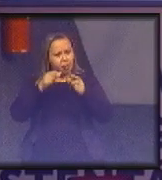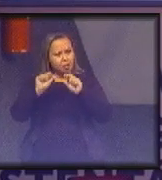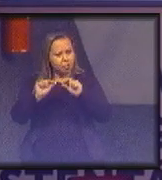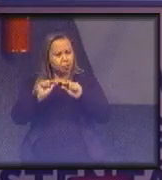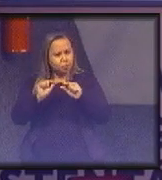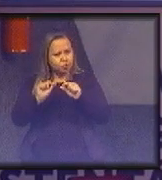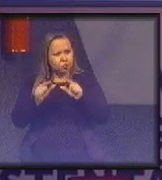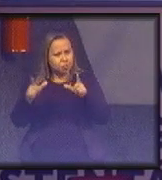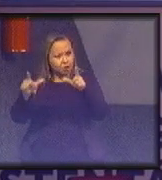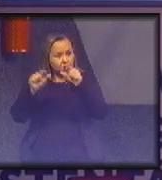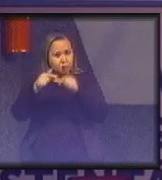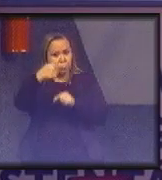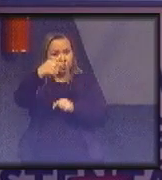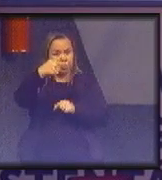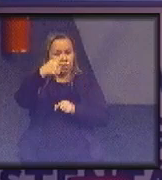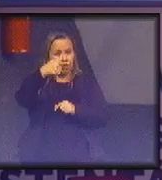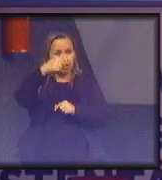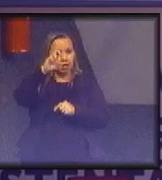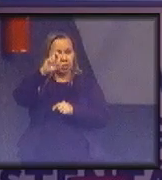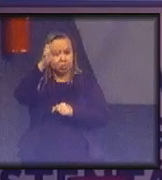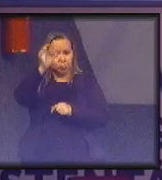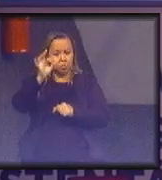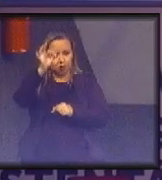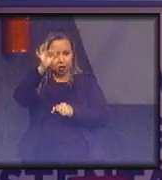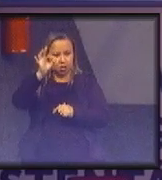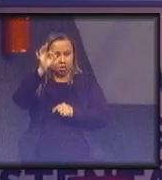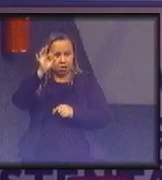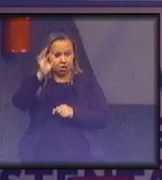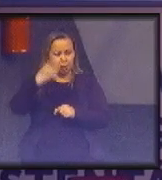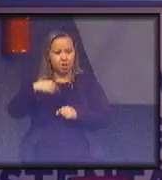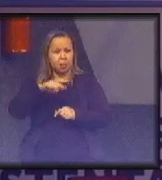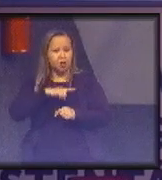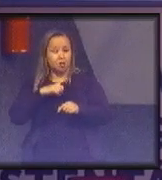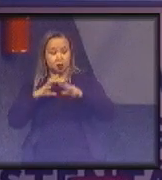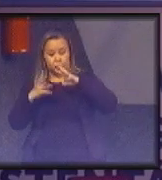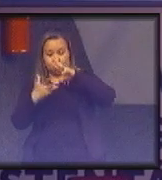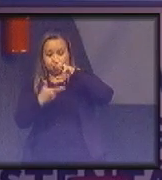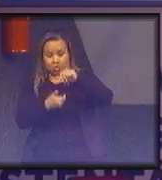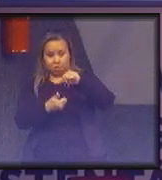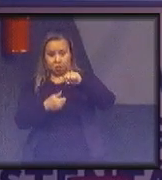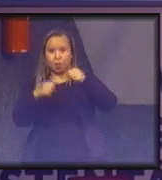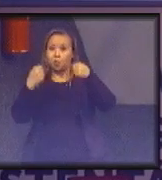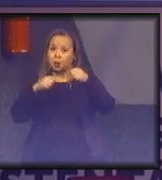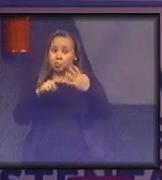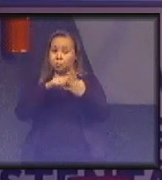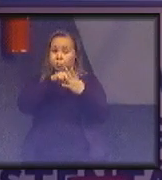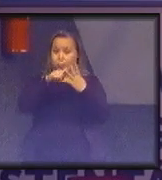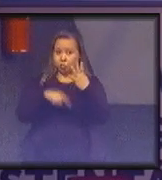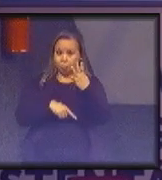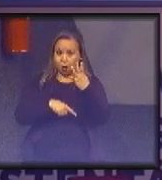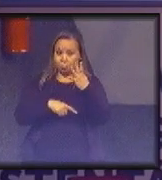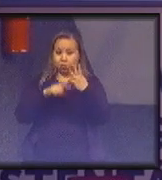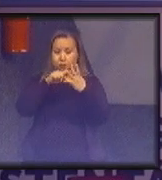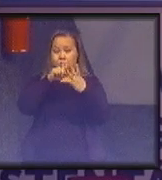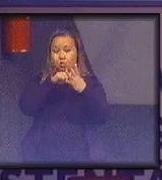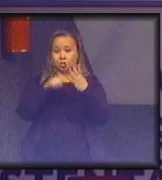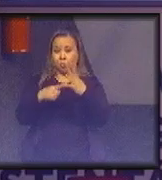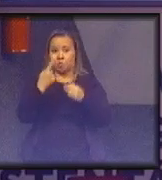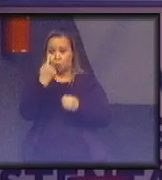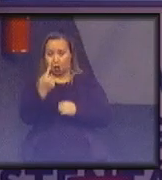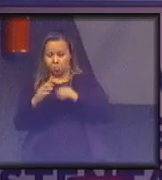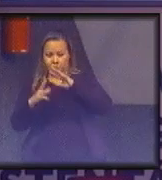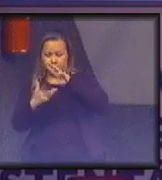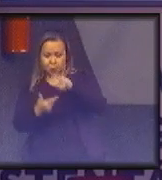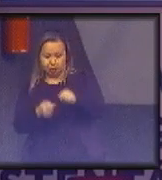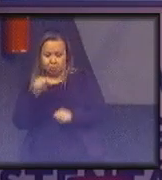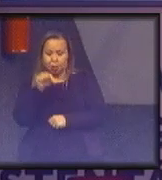numa redução de 75%, nós temos um planeta, precisamos sair de 4, 4 para 1. Aqui, nós não